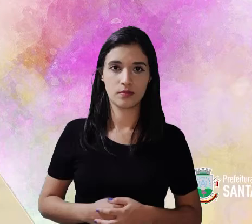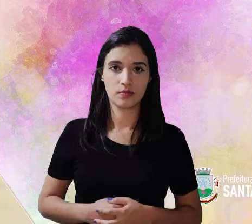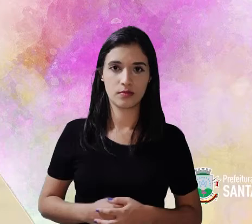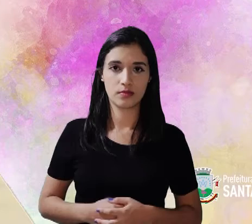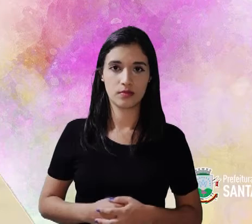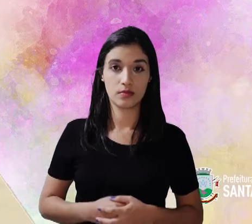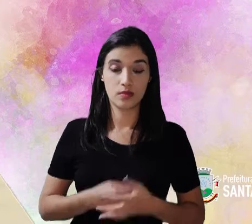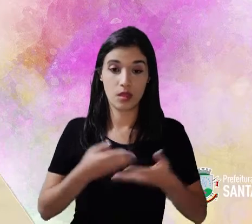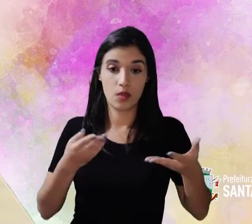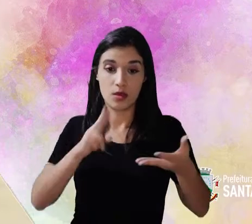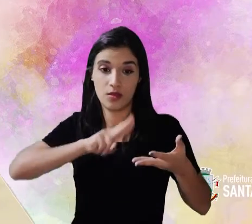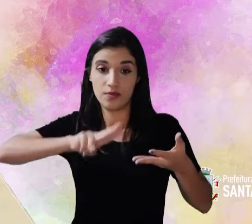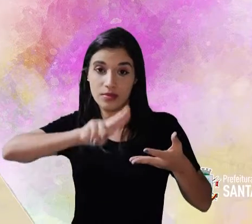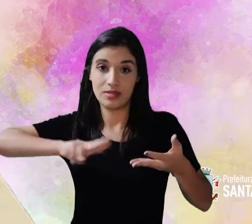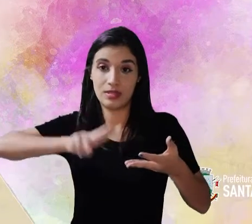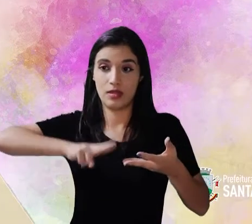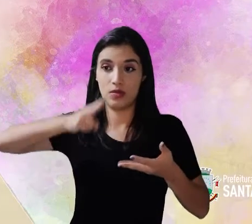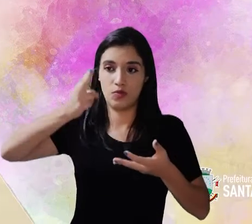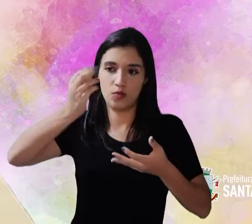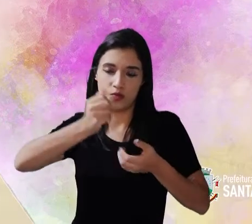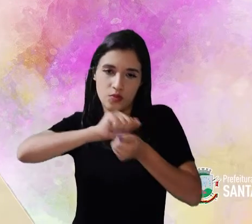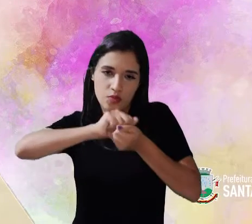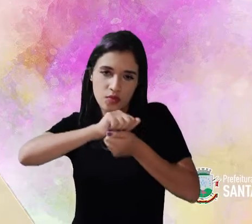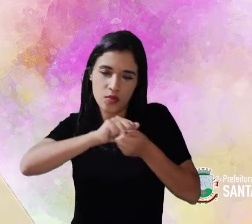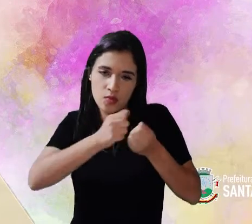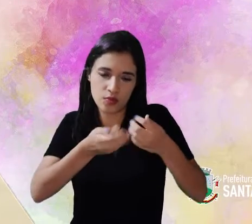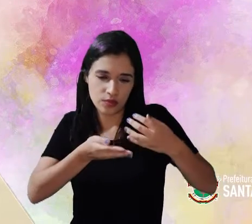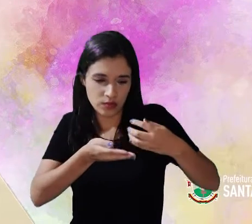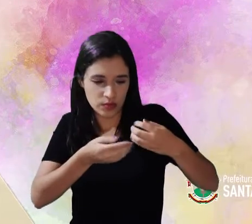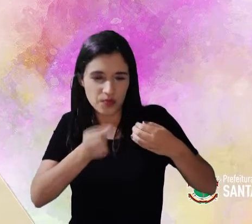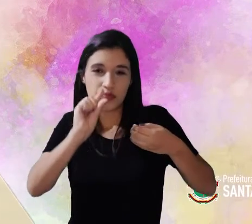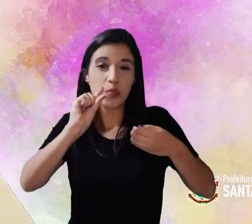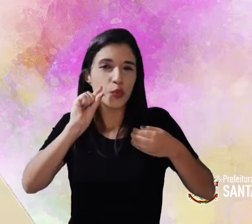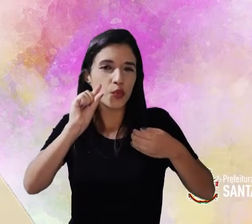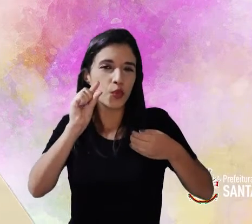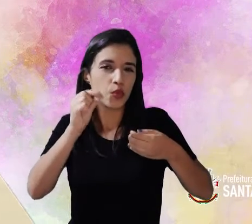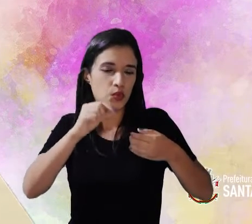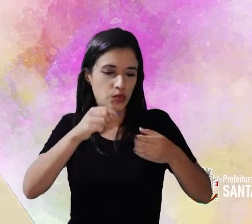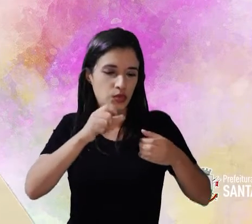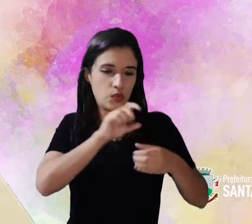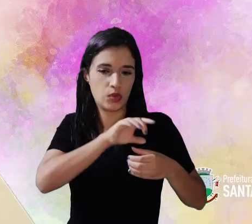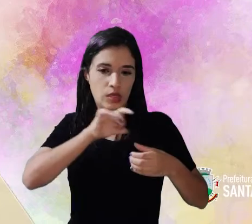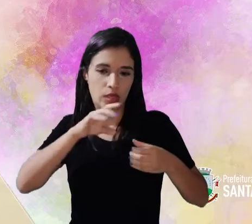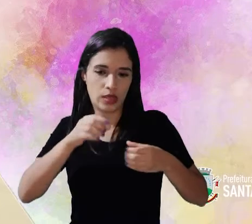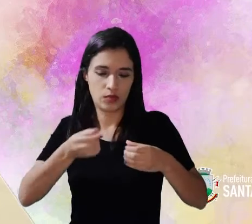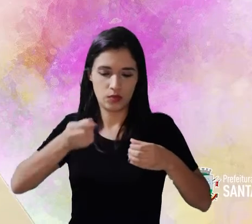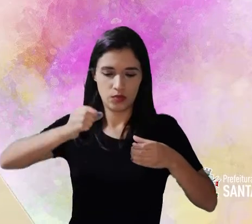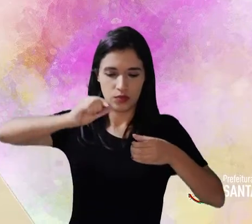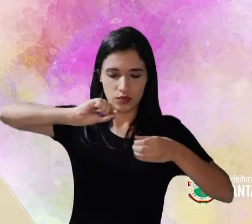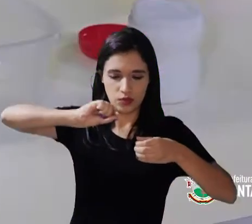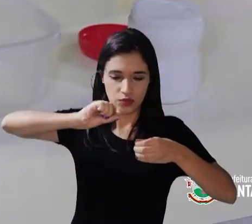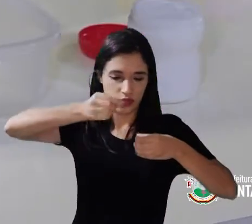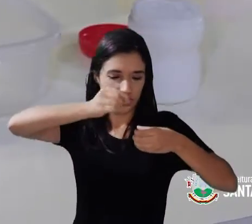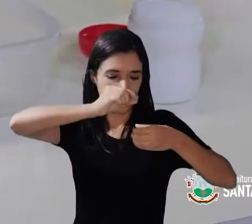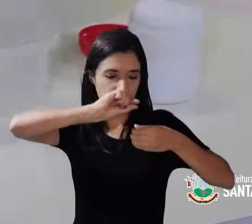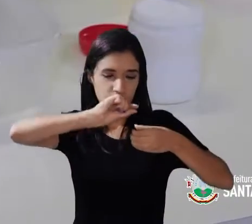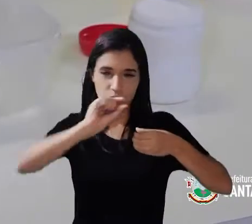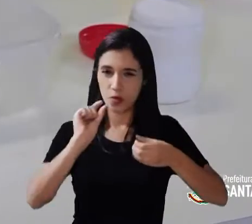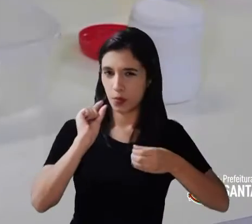muito bem! Agora eu vou usar o detergente. Eu vou colocar um pouco de detergente em cada um dos copos.